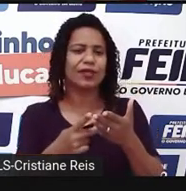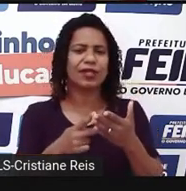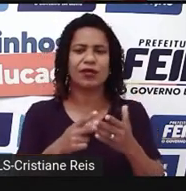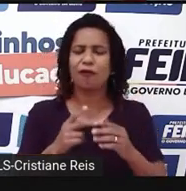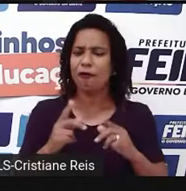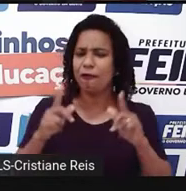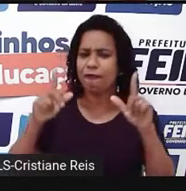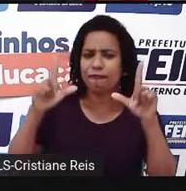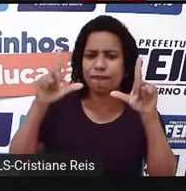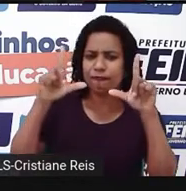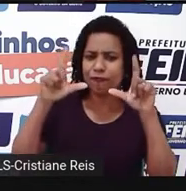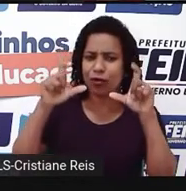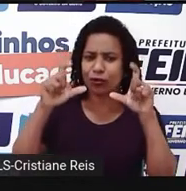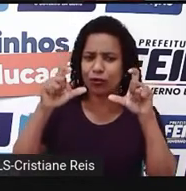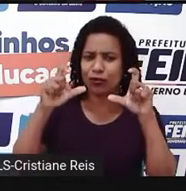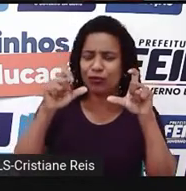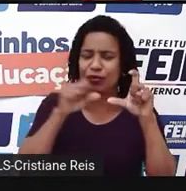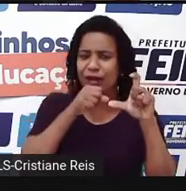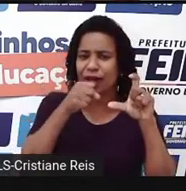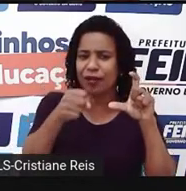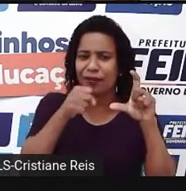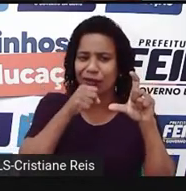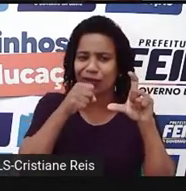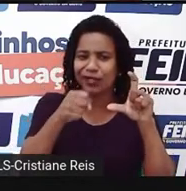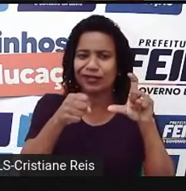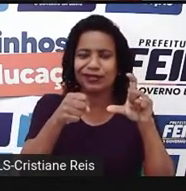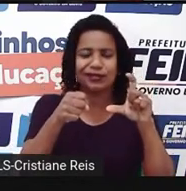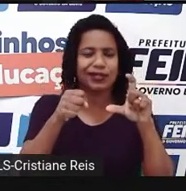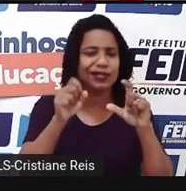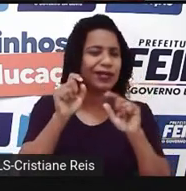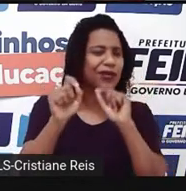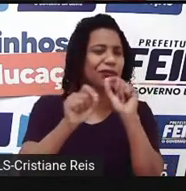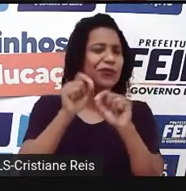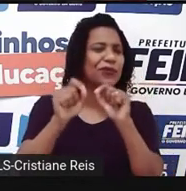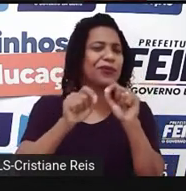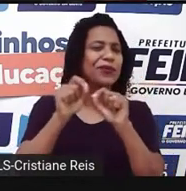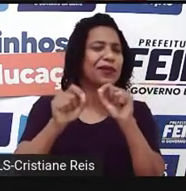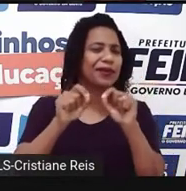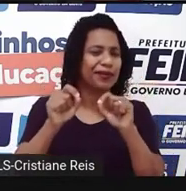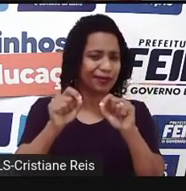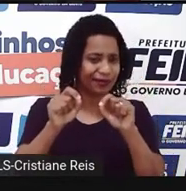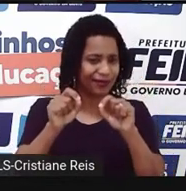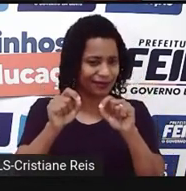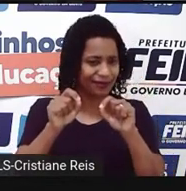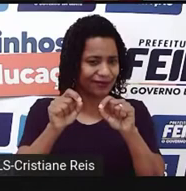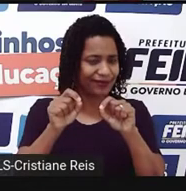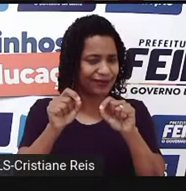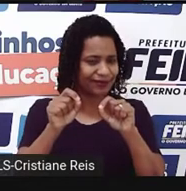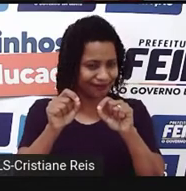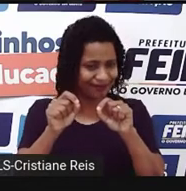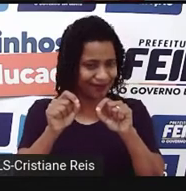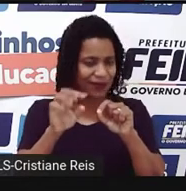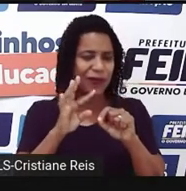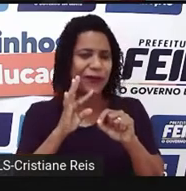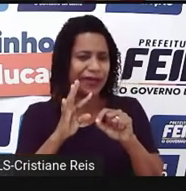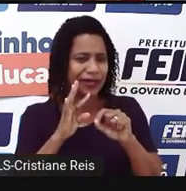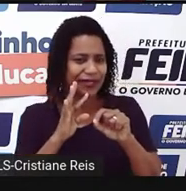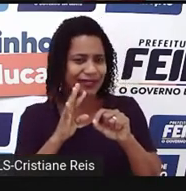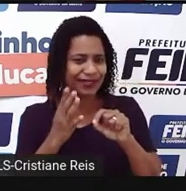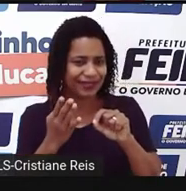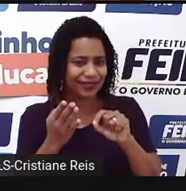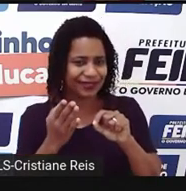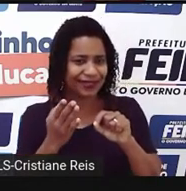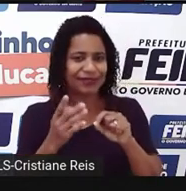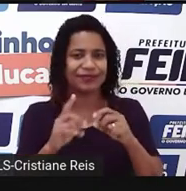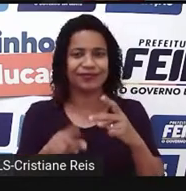reportagem? Você já ouviu falar sobre isto? O que é que você sabe a respeito do tema? How are you